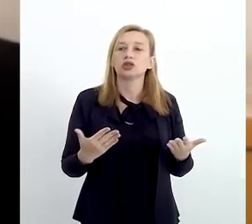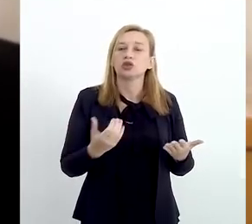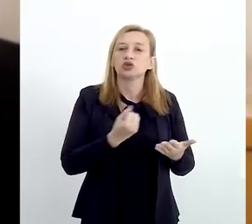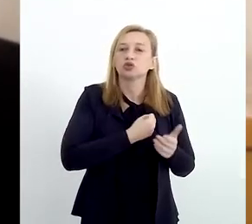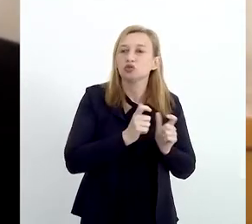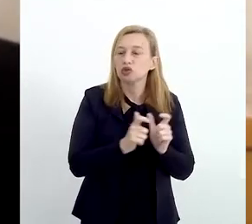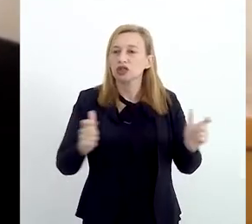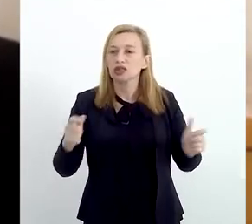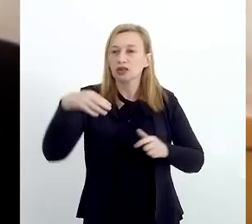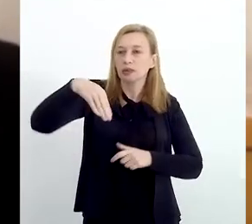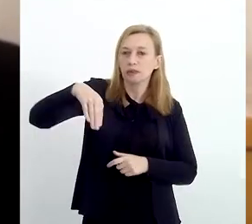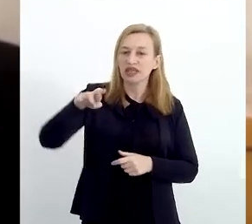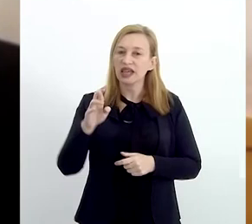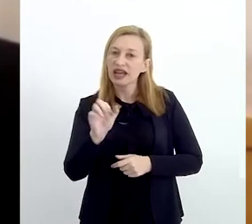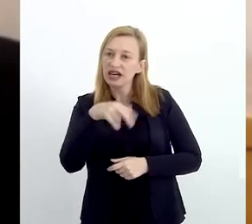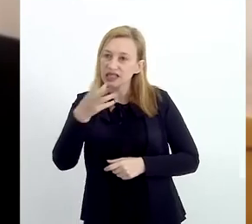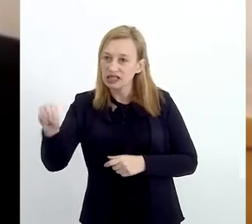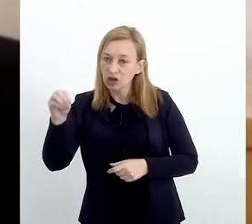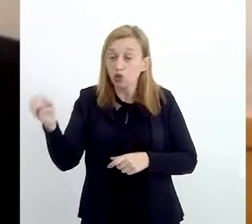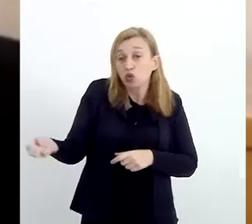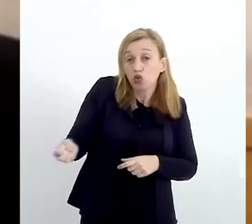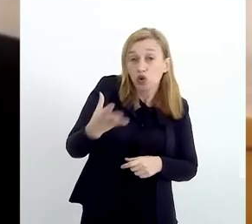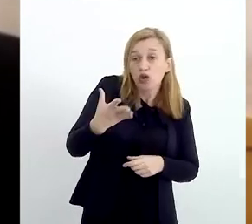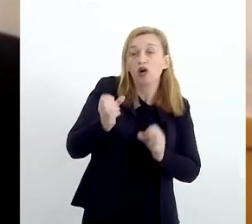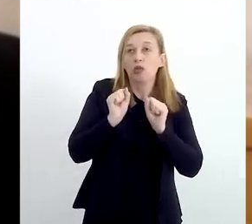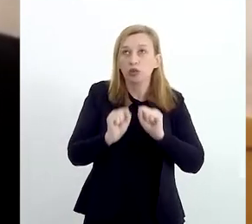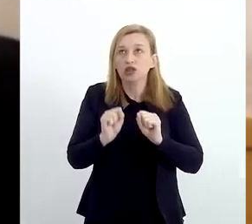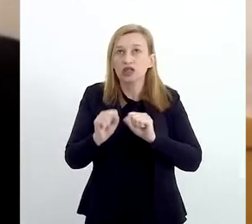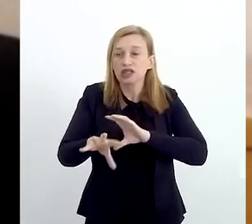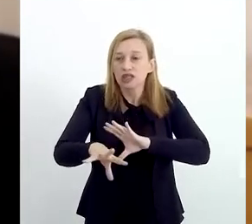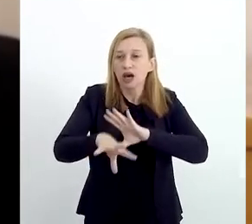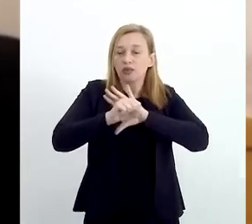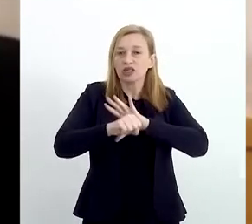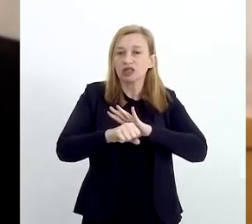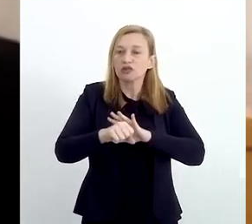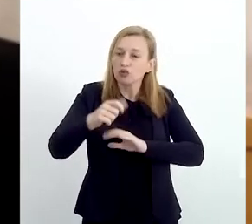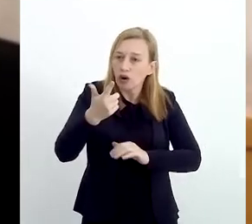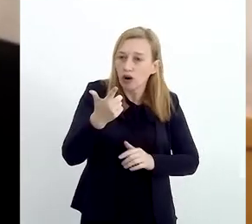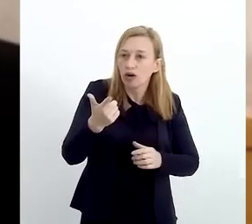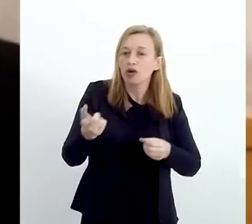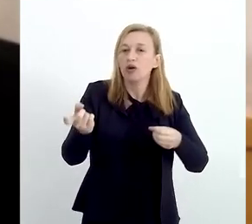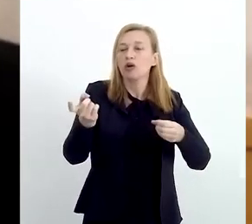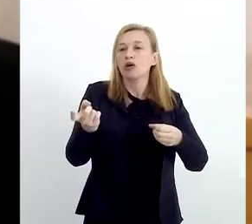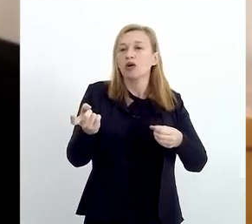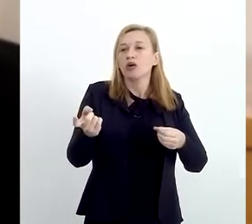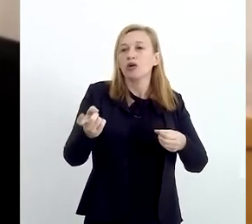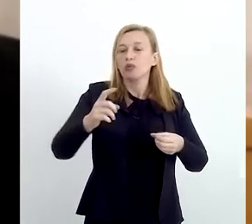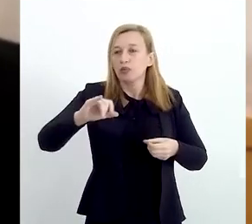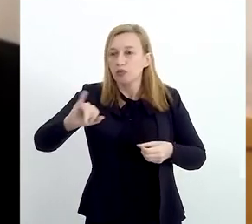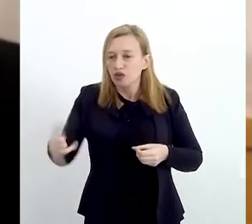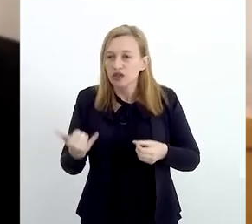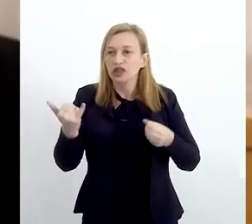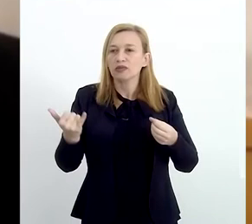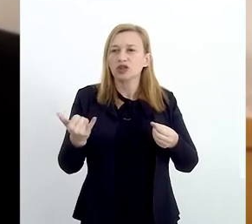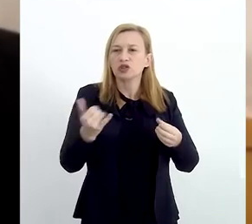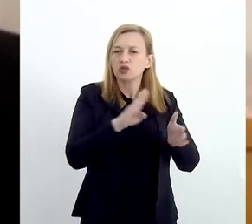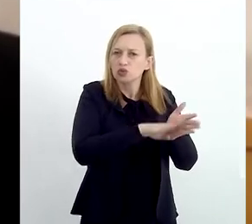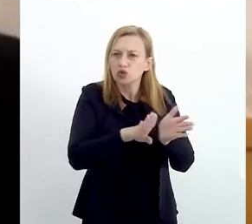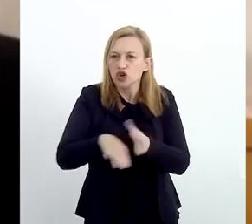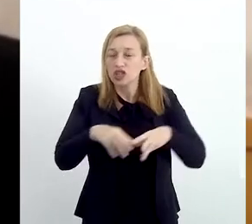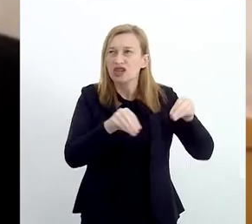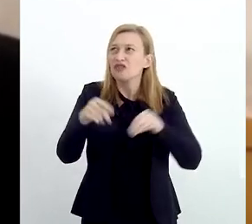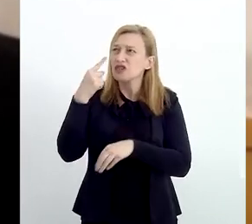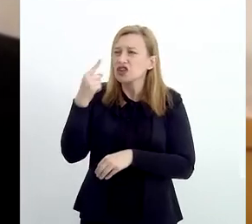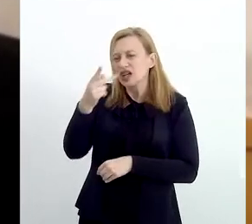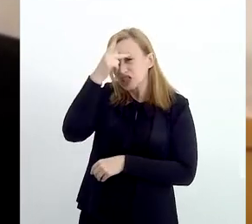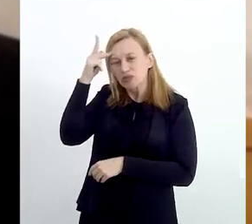excesso de mineração, de nova mineração que poderia ser absorvida com o reaproveitamento desses resíduos. Porque,